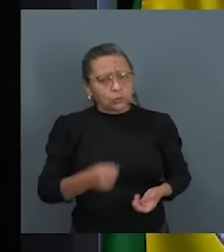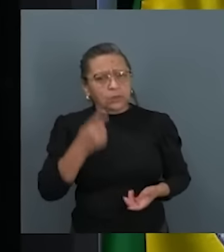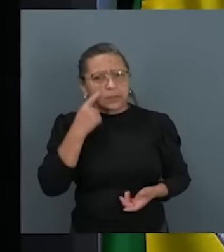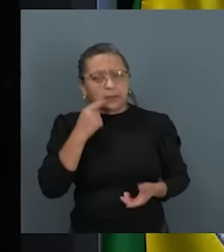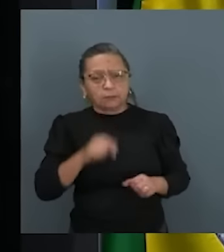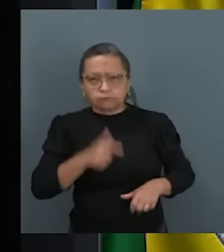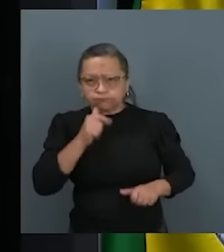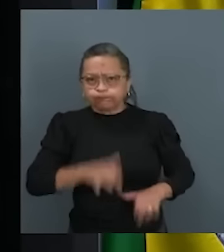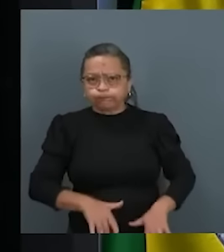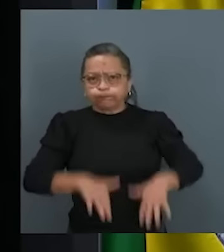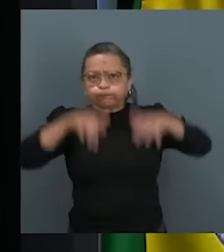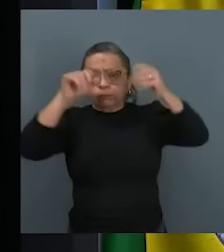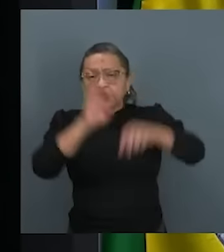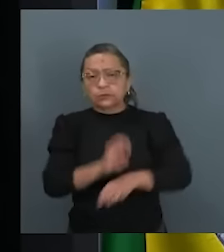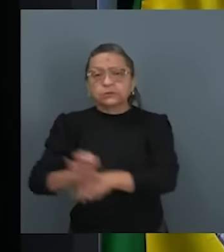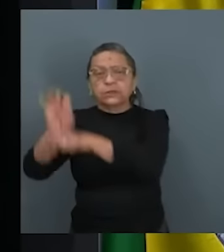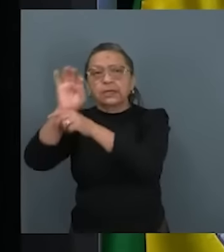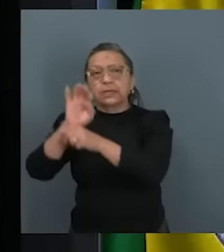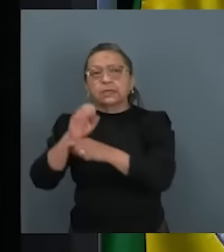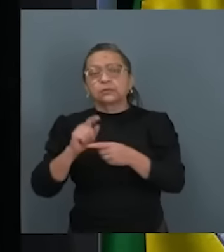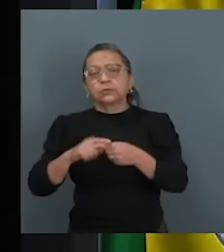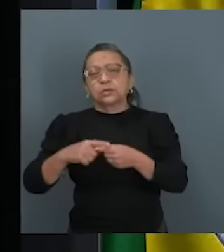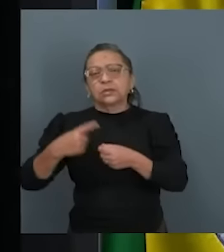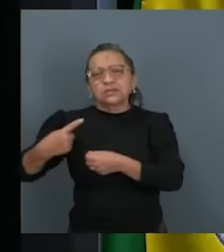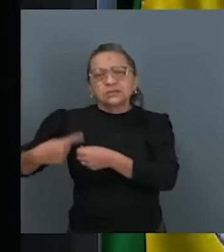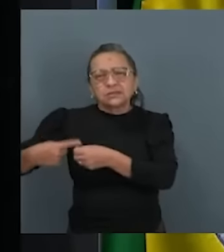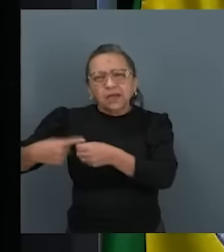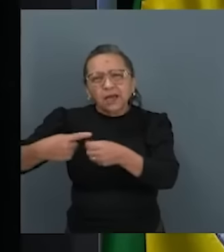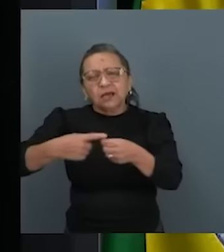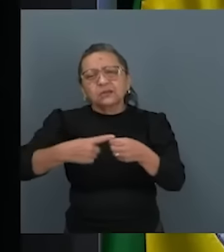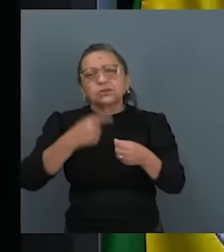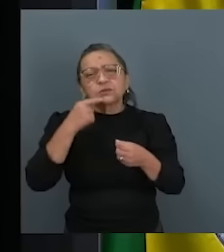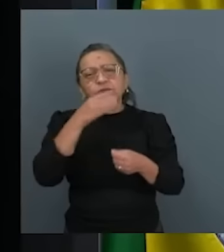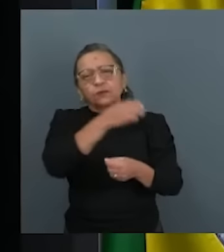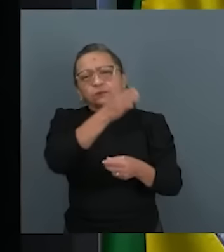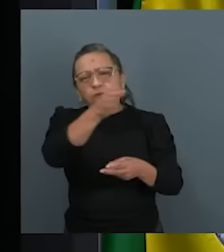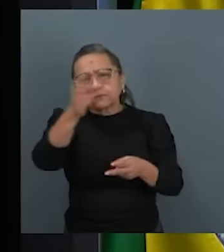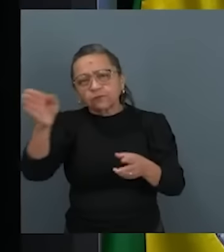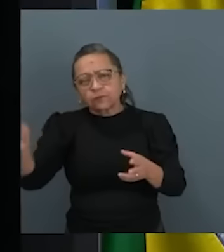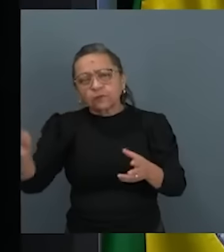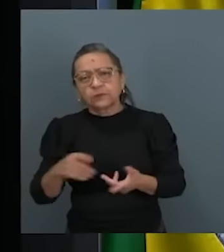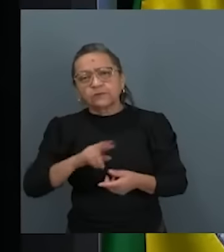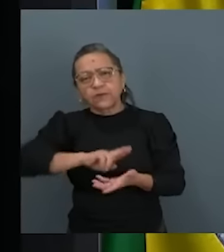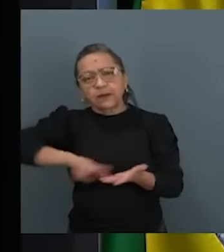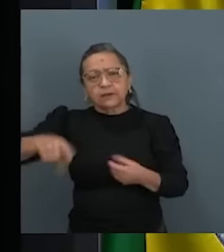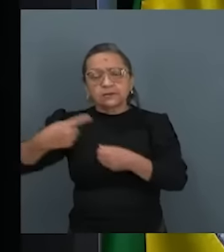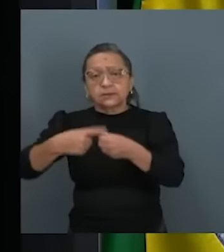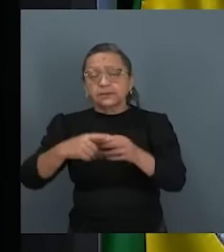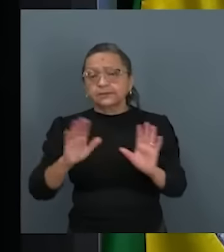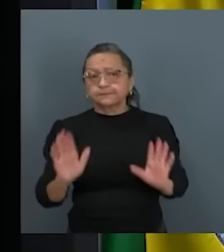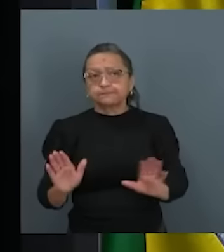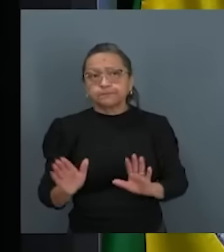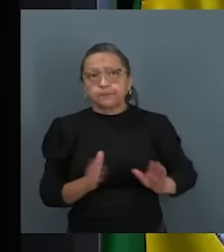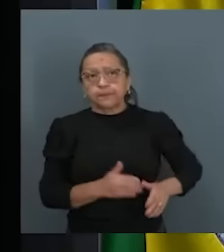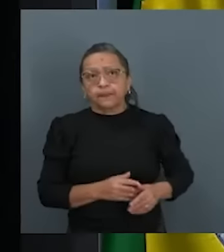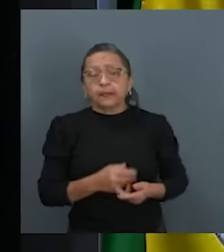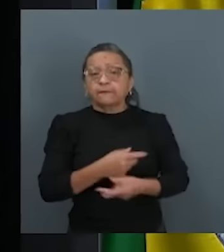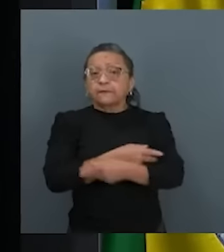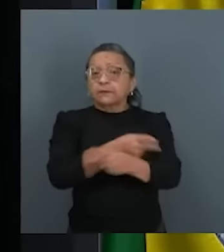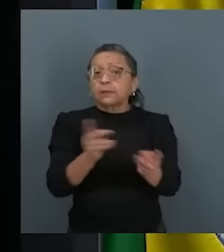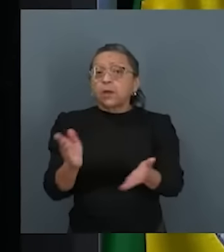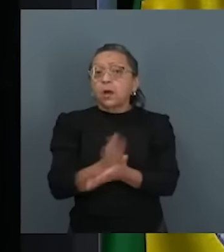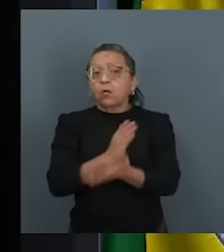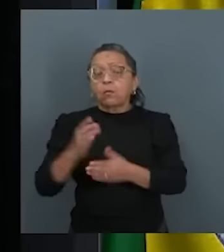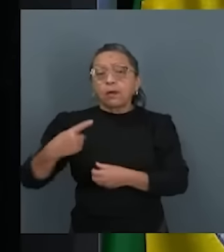para o estado. visitamos Canoas, visitamos Rocassales, enfim, visitamos algumas